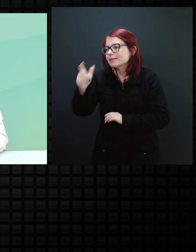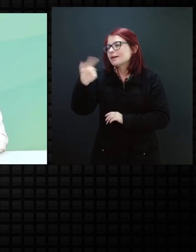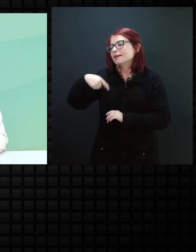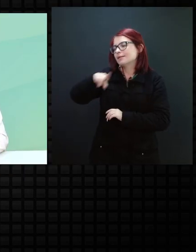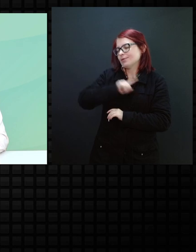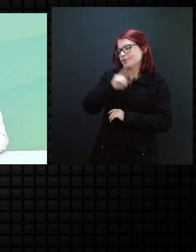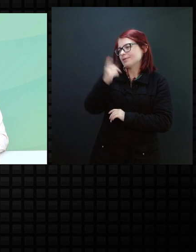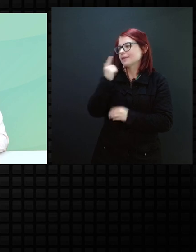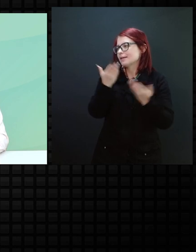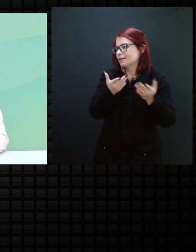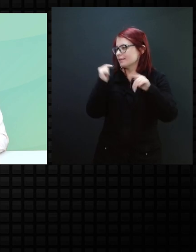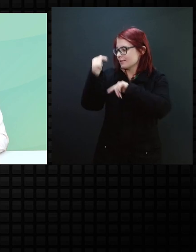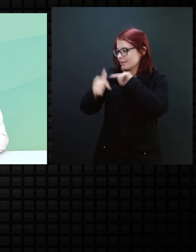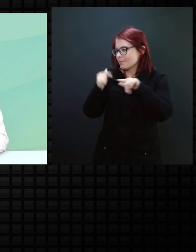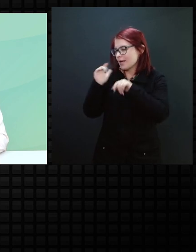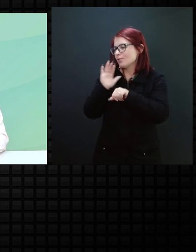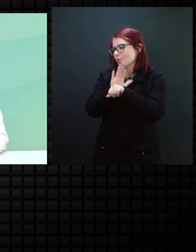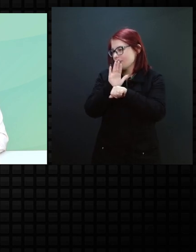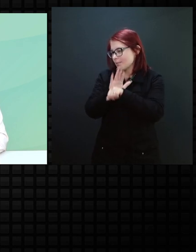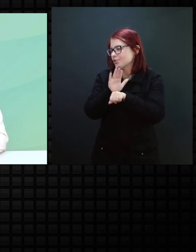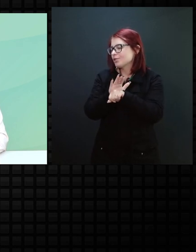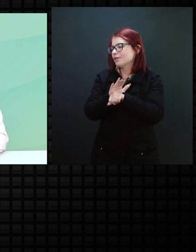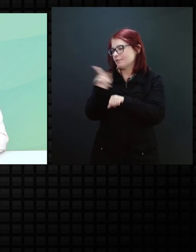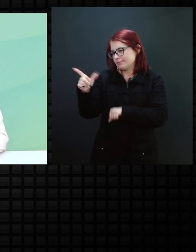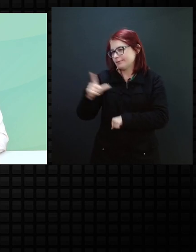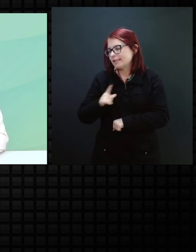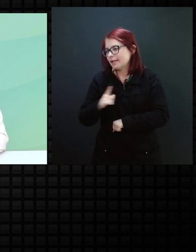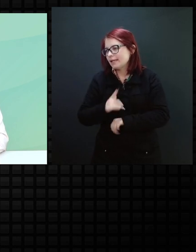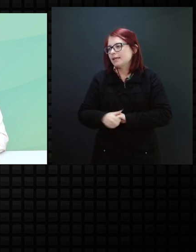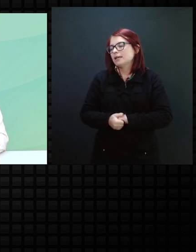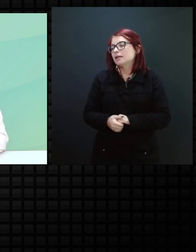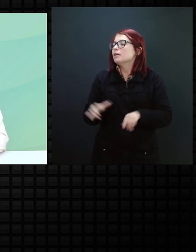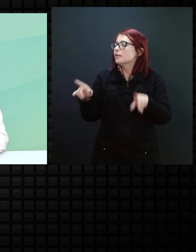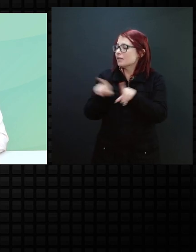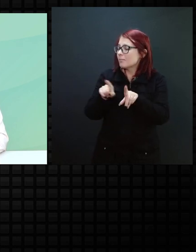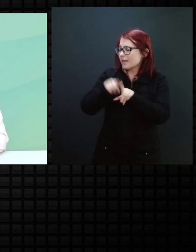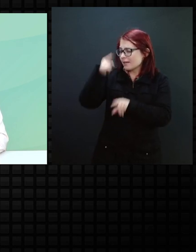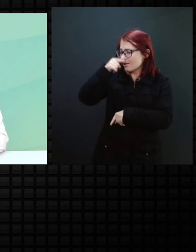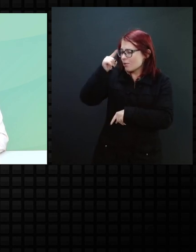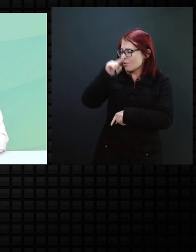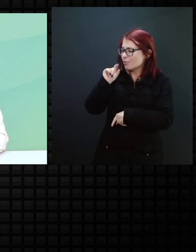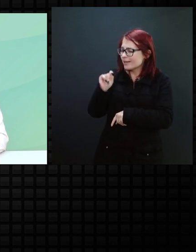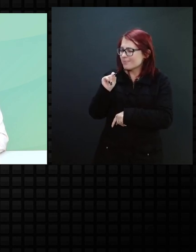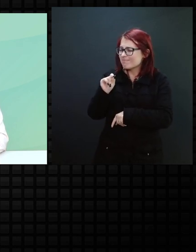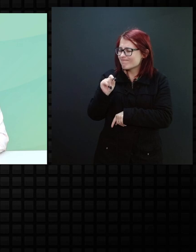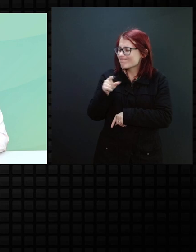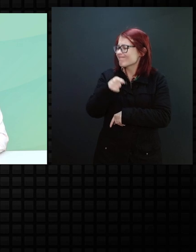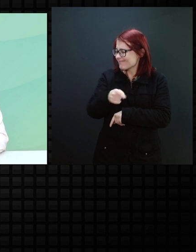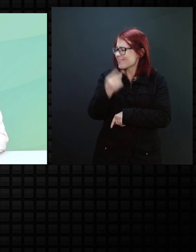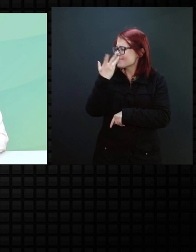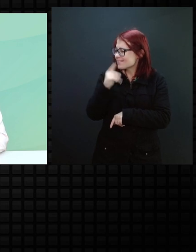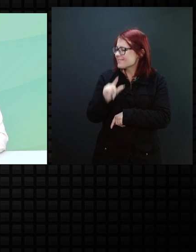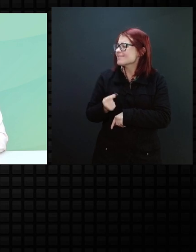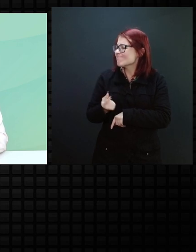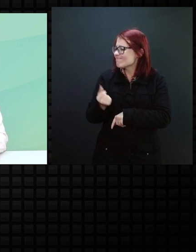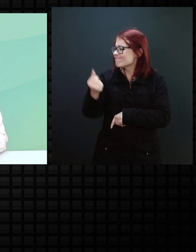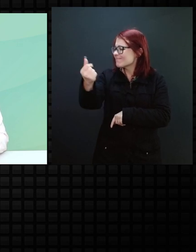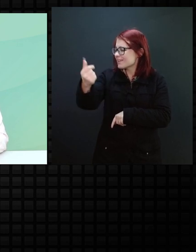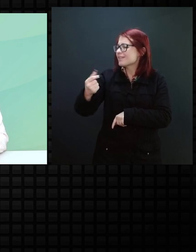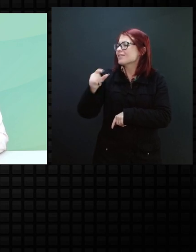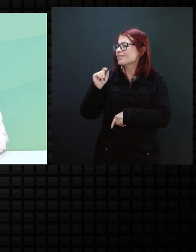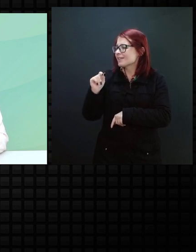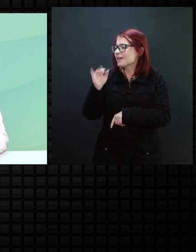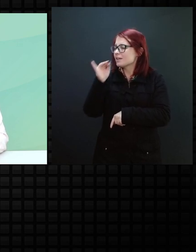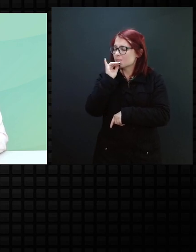Um trabalho colaborativo que vocês têm. E também, Carol, o tempo que essa criança fica no centro, né? Ela fica ali uma,